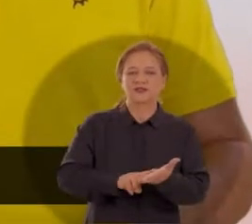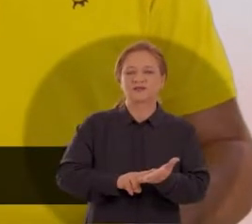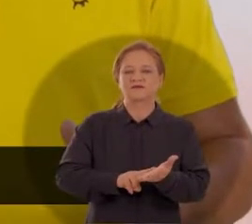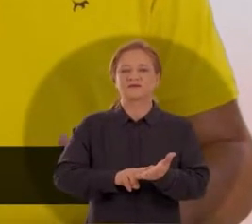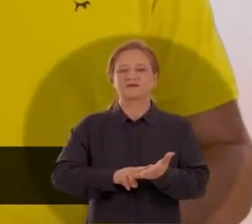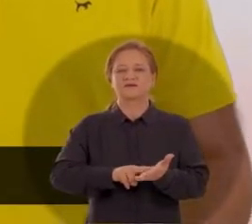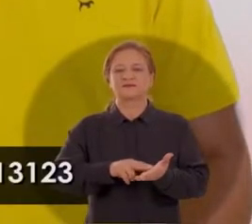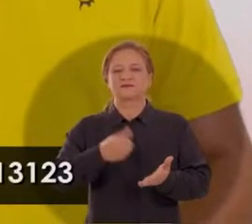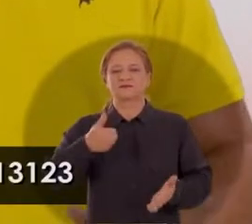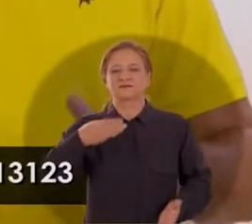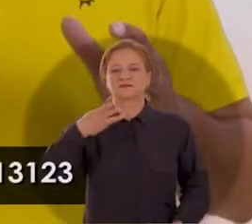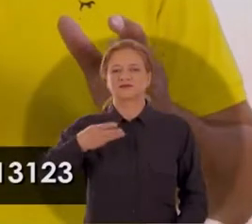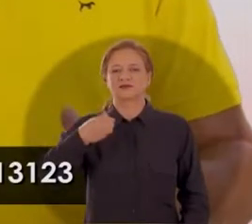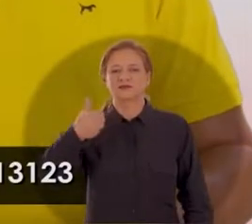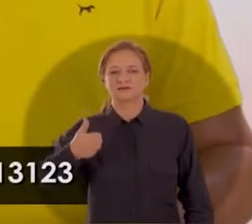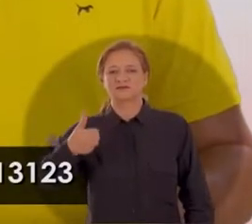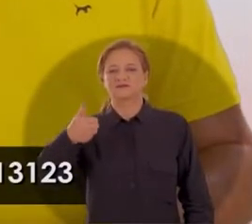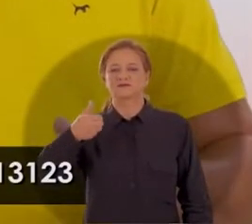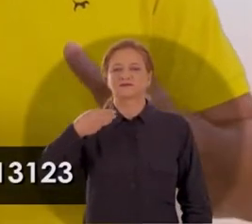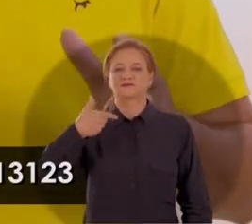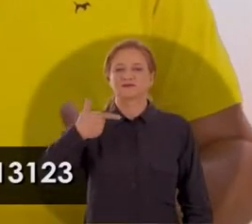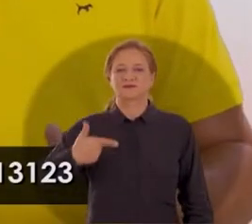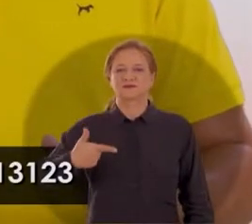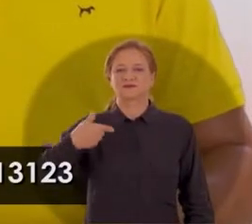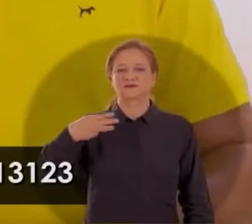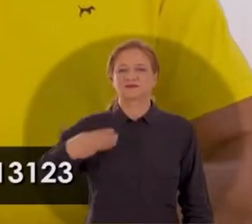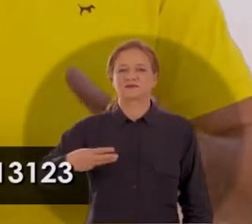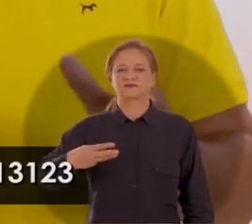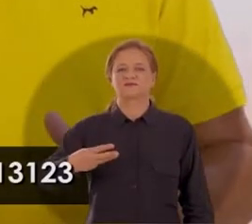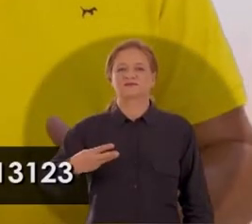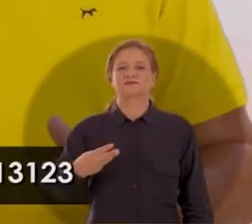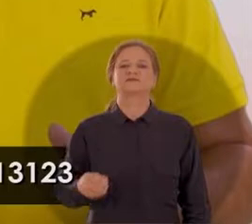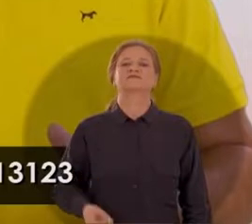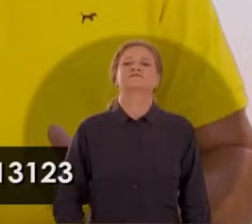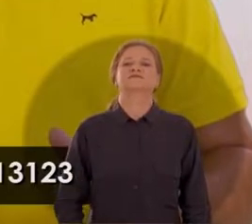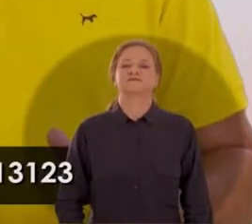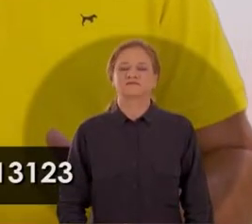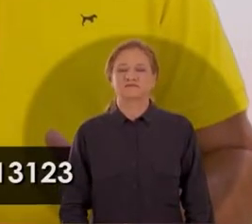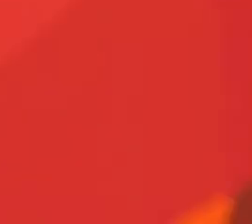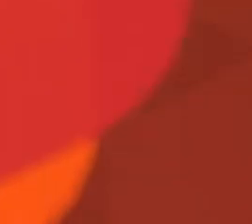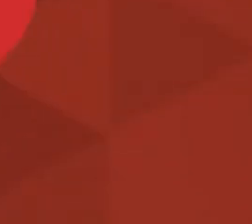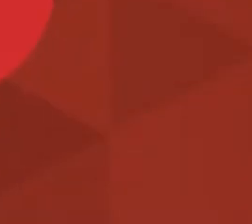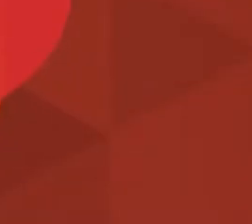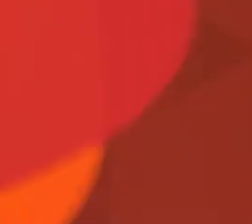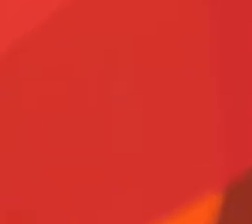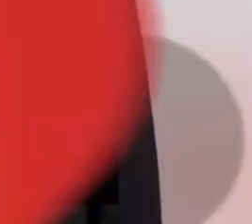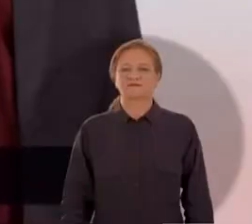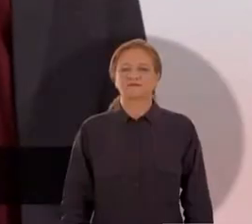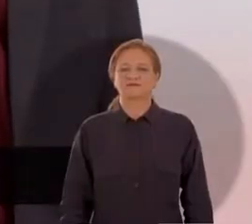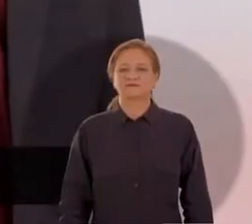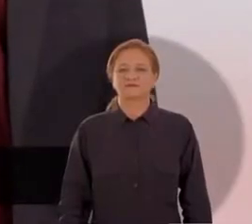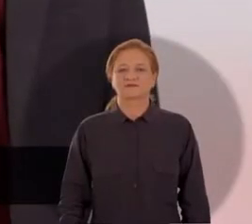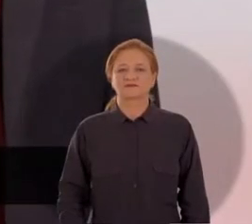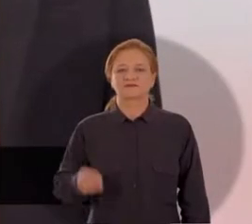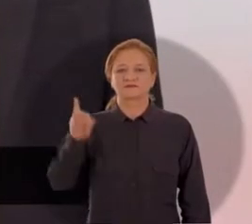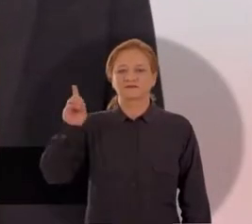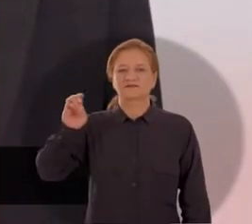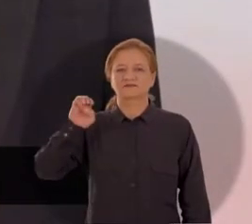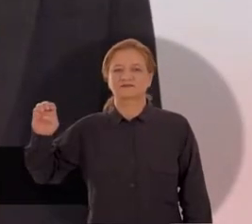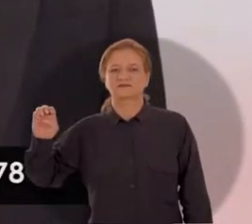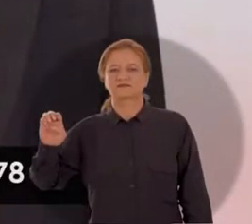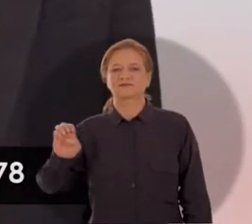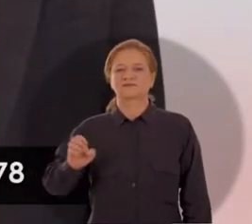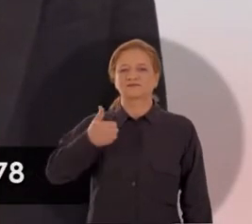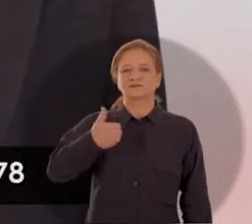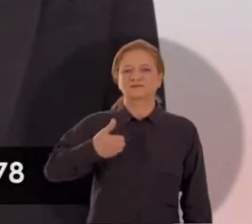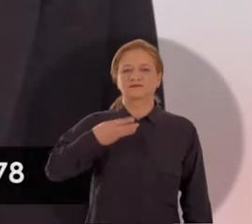13123. Trabalhador, quero ser a sua voz, o seu mensageiro. 13123. É 13! Olá, sou Cipriano